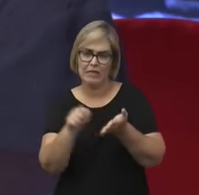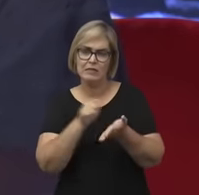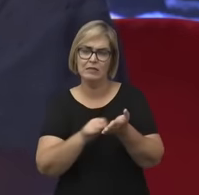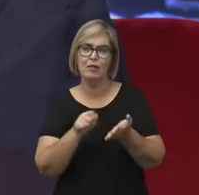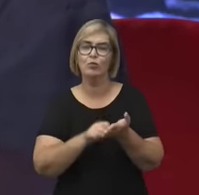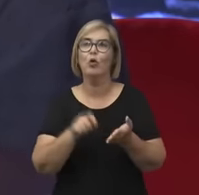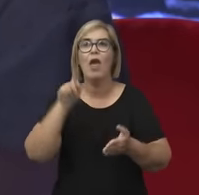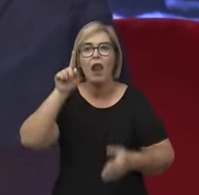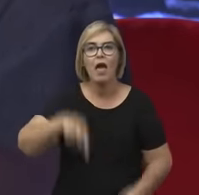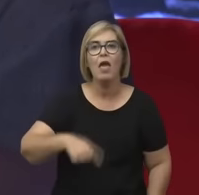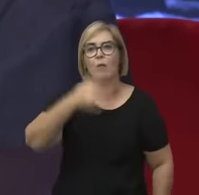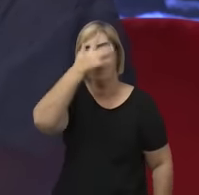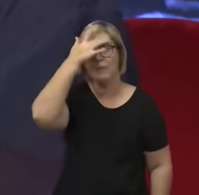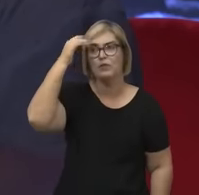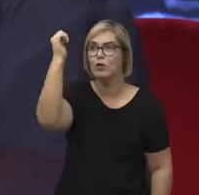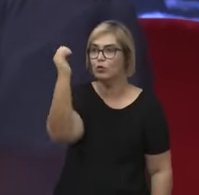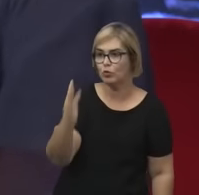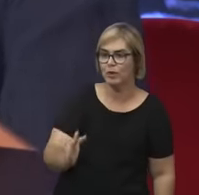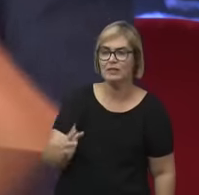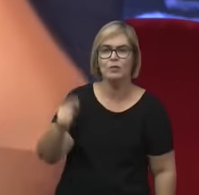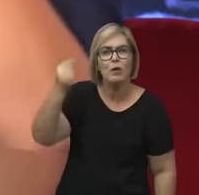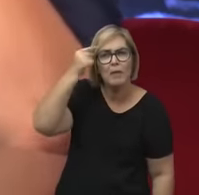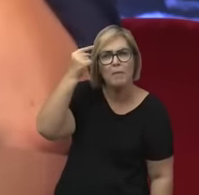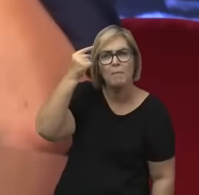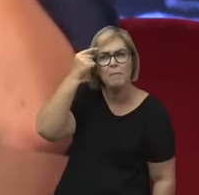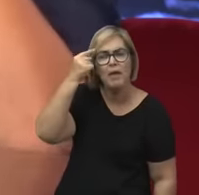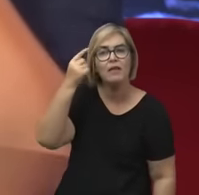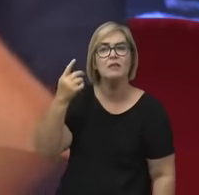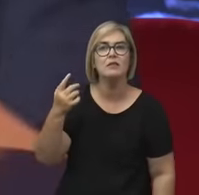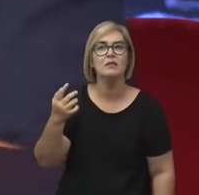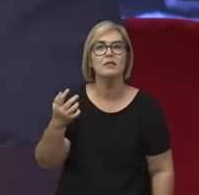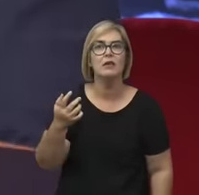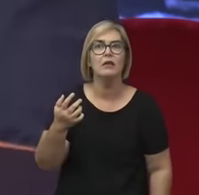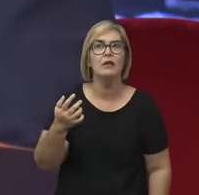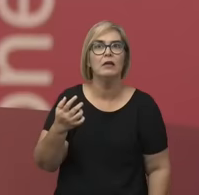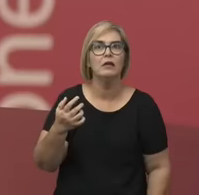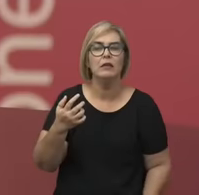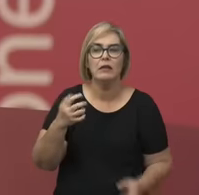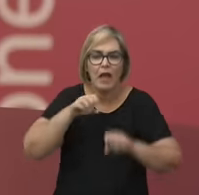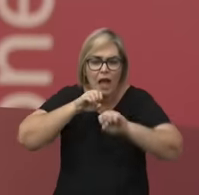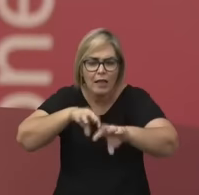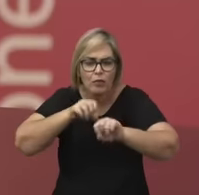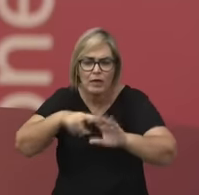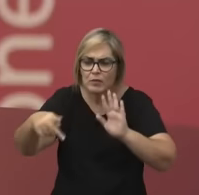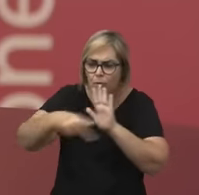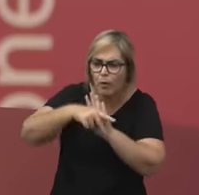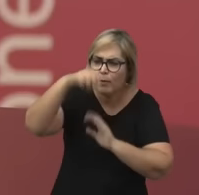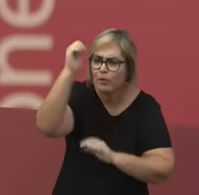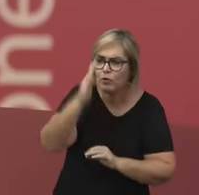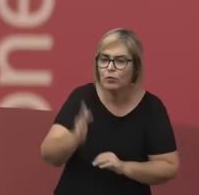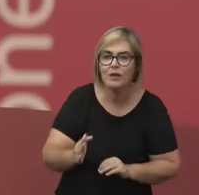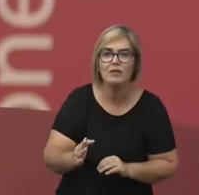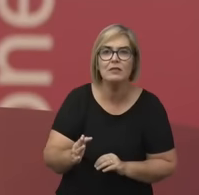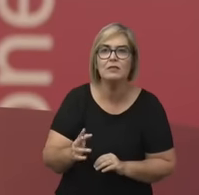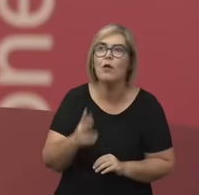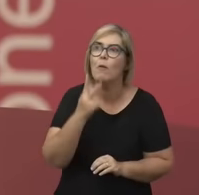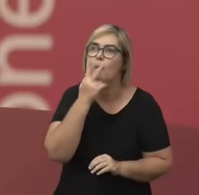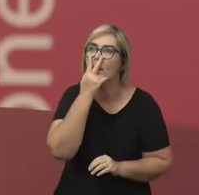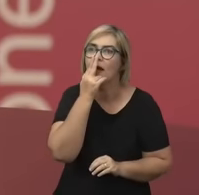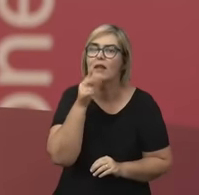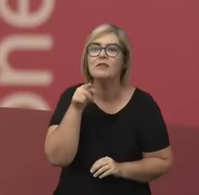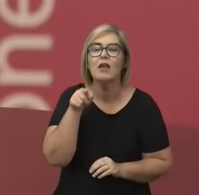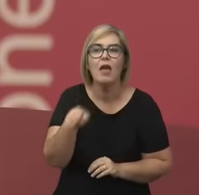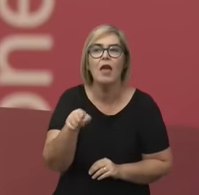pensadora brasileira que, considera que a educação no Brasil, então, ela está ocupando um espaço muito